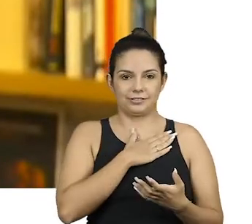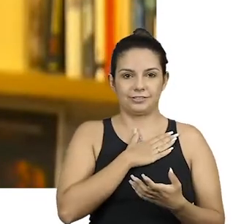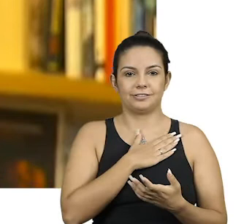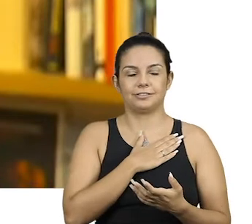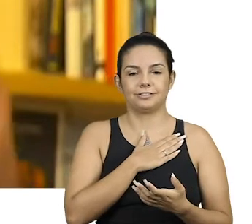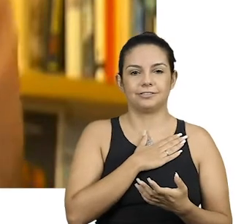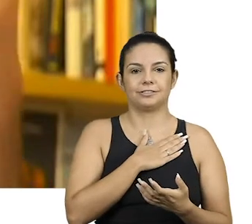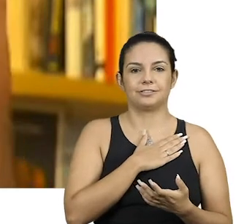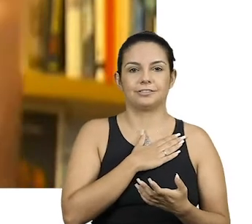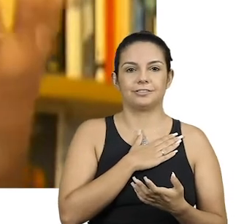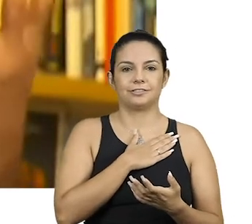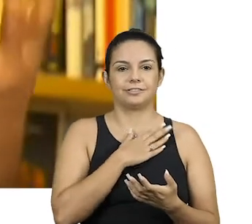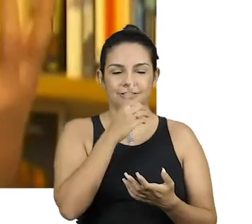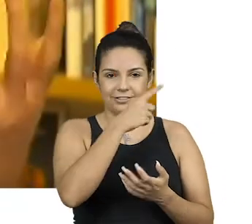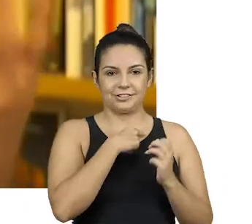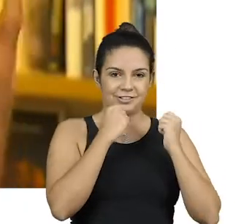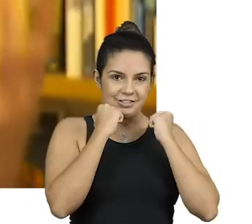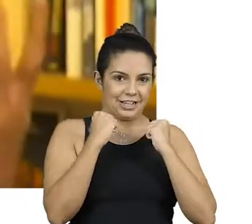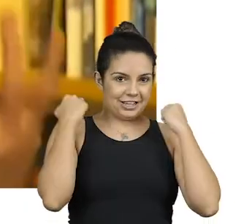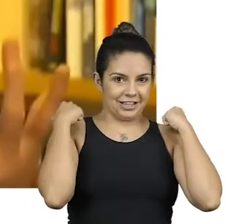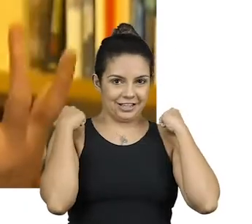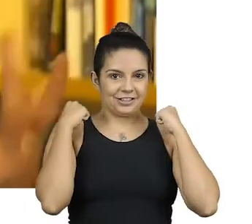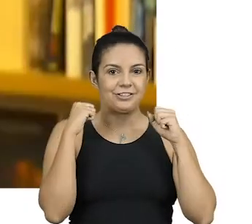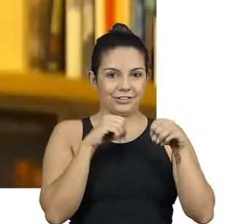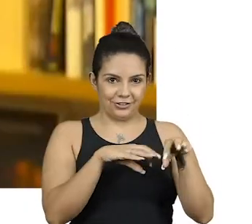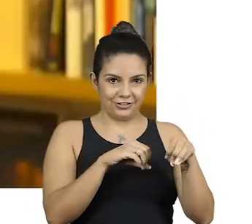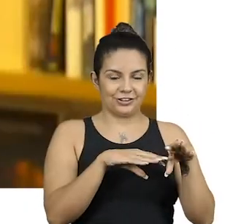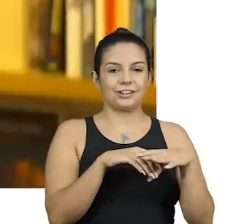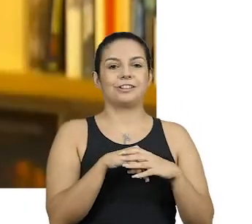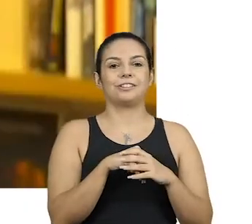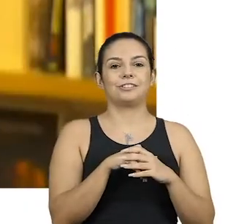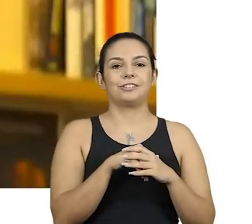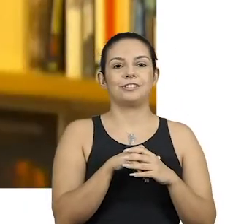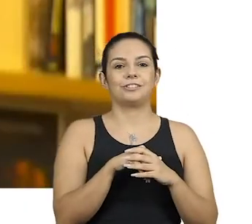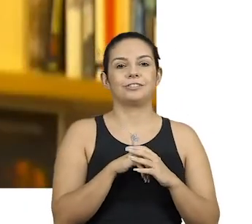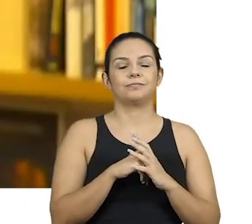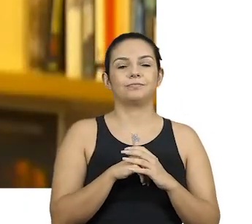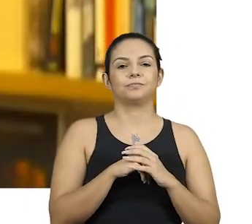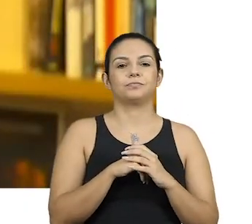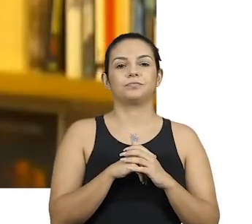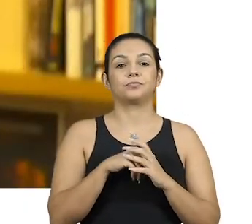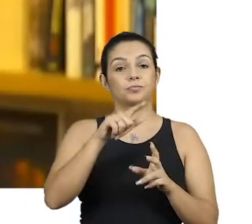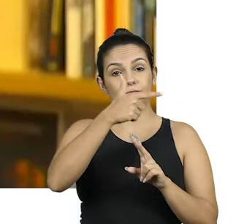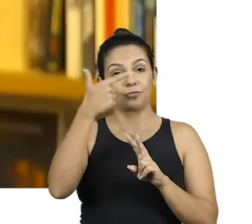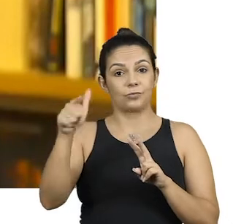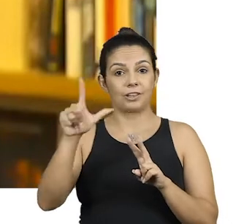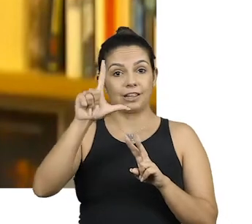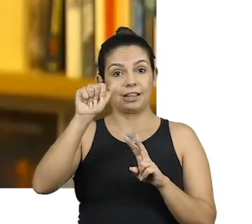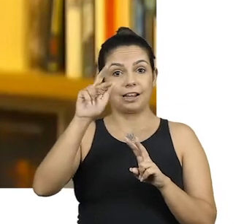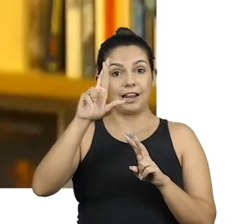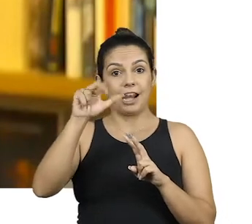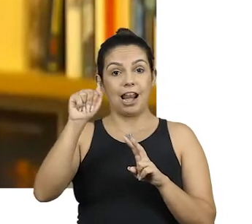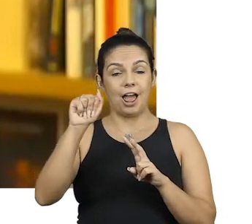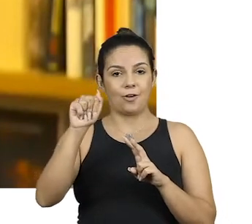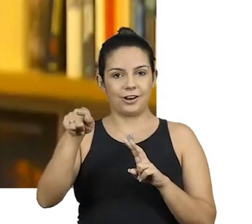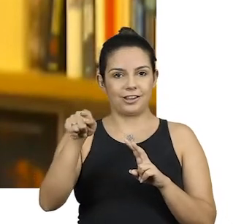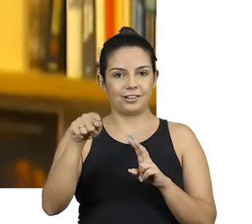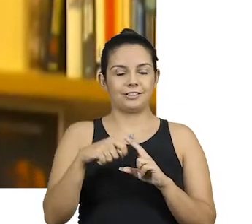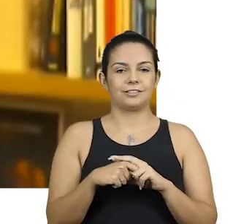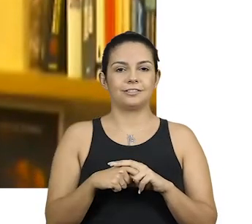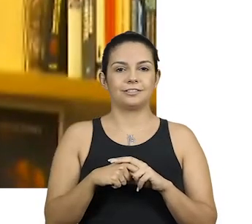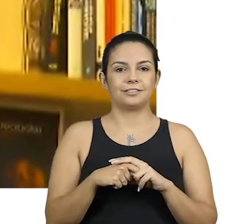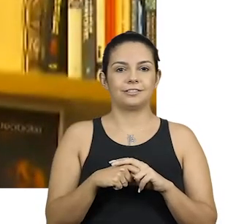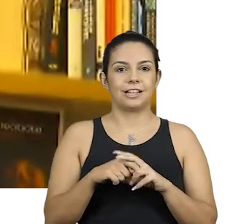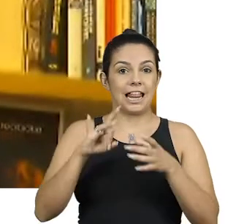jesuíta até hoje, e do outro a Laura Carvalho, que, de liberal, ela não diria